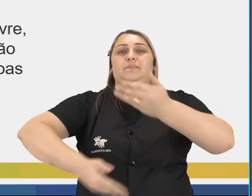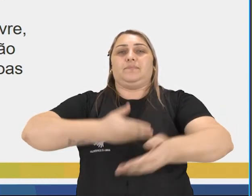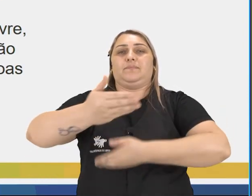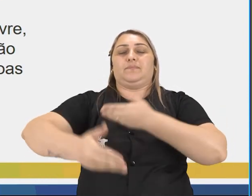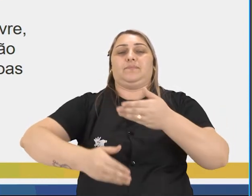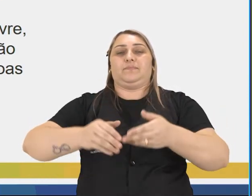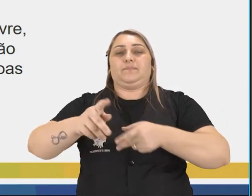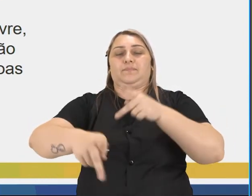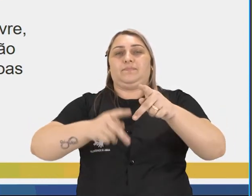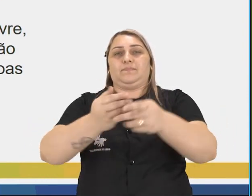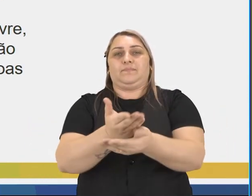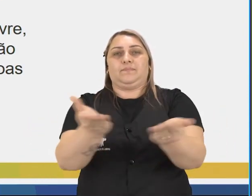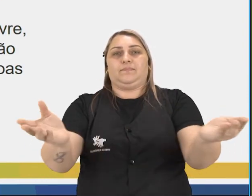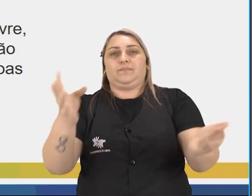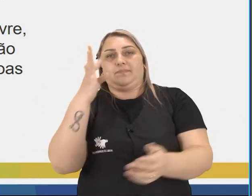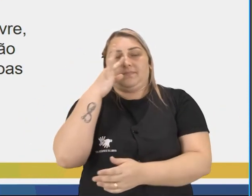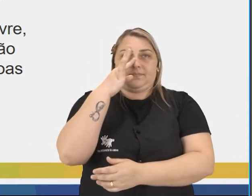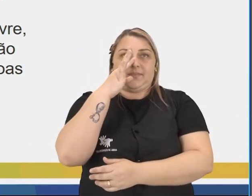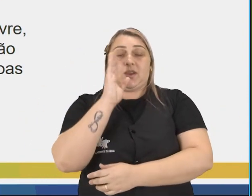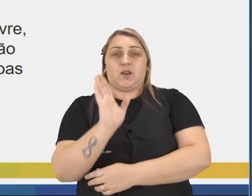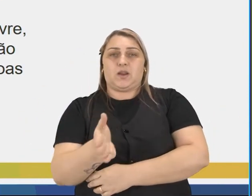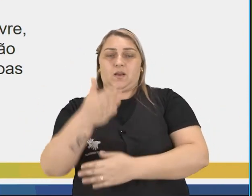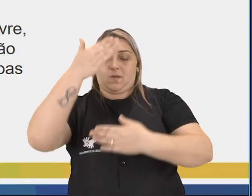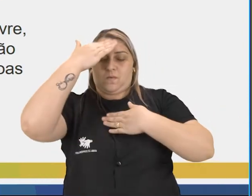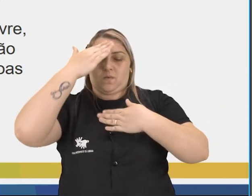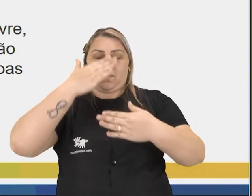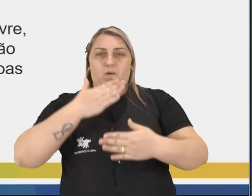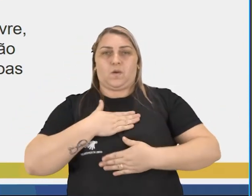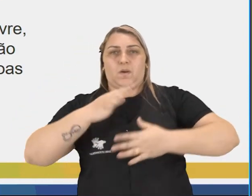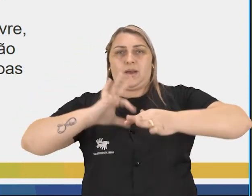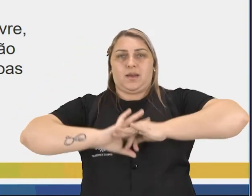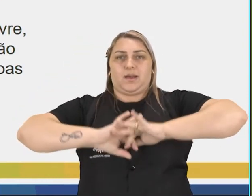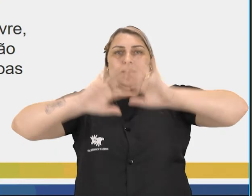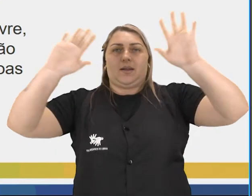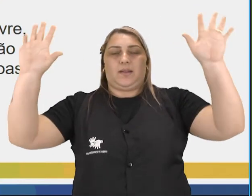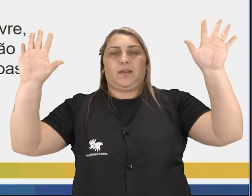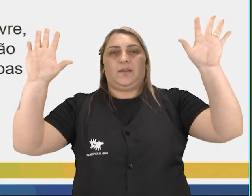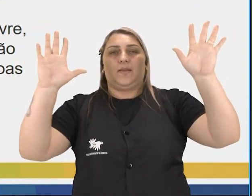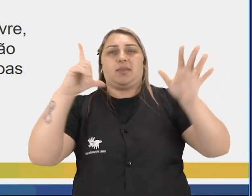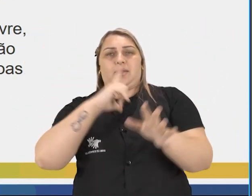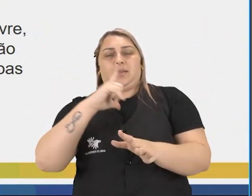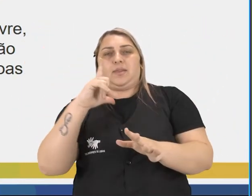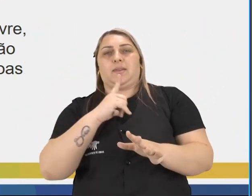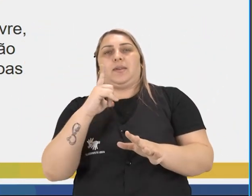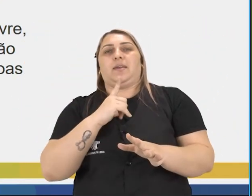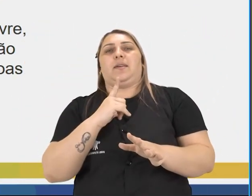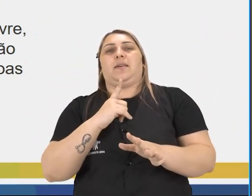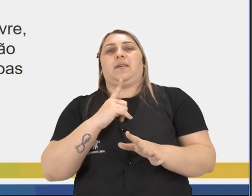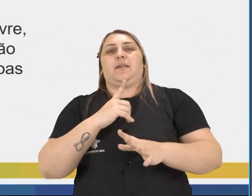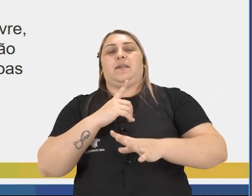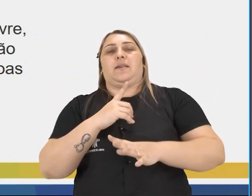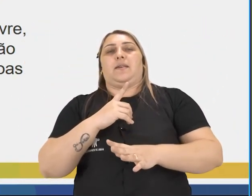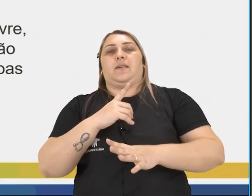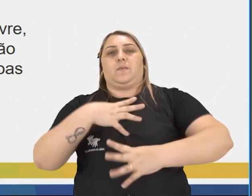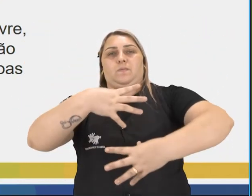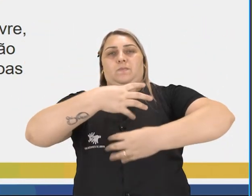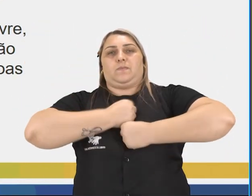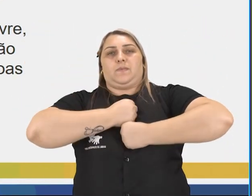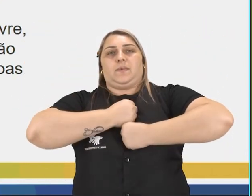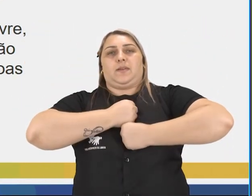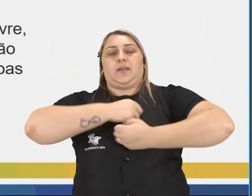forma para o público. Como eu já falei, o corpo fica mais livre, pois é dotado de maior autonomia. A dança